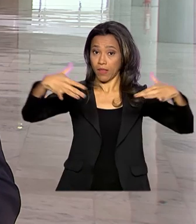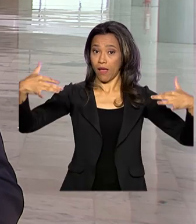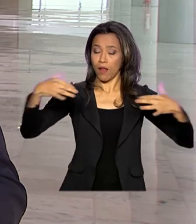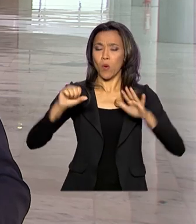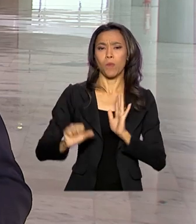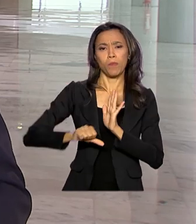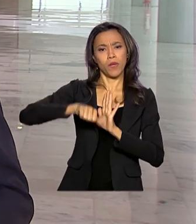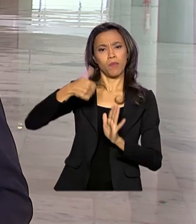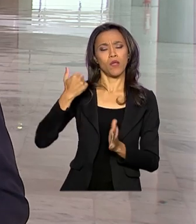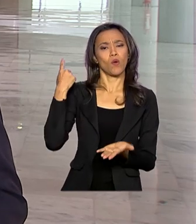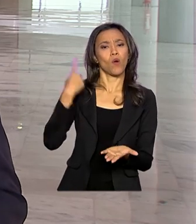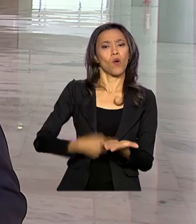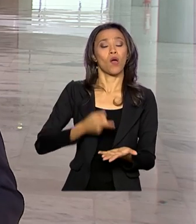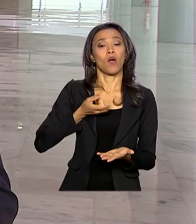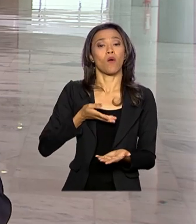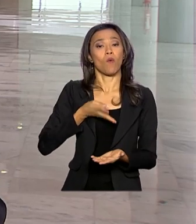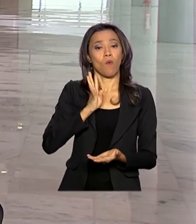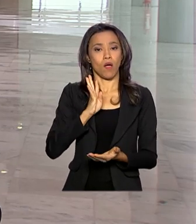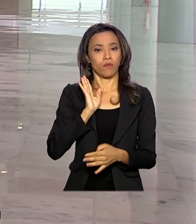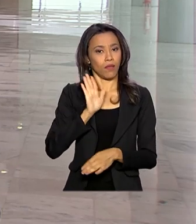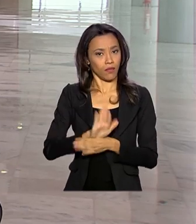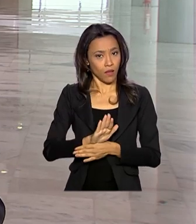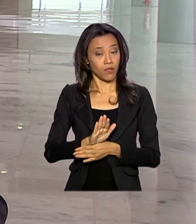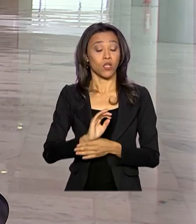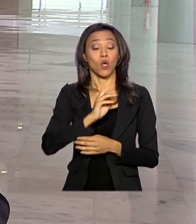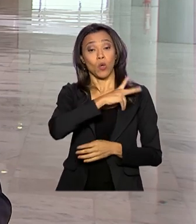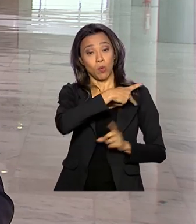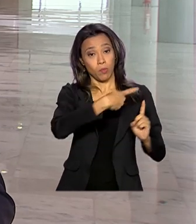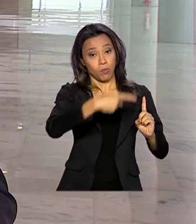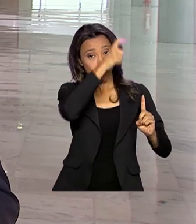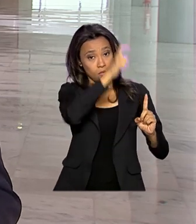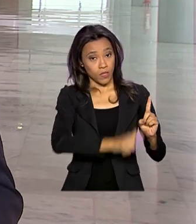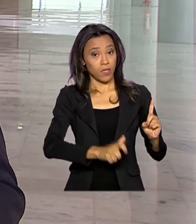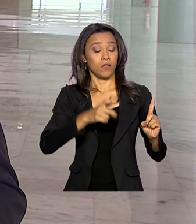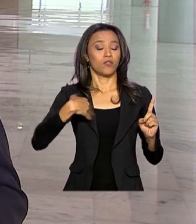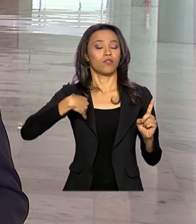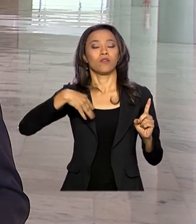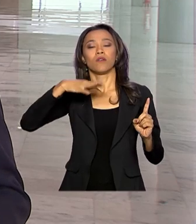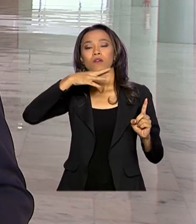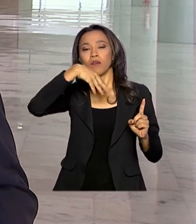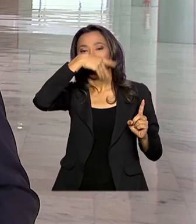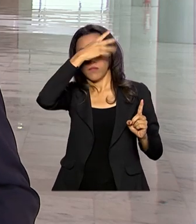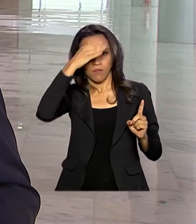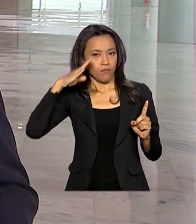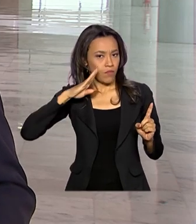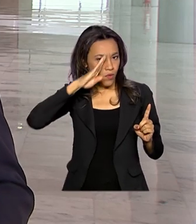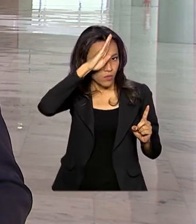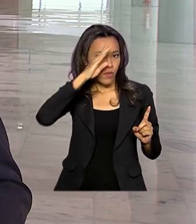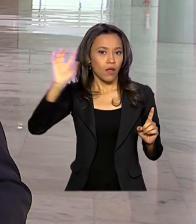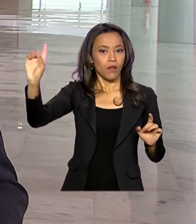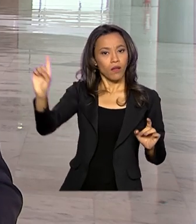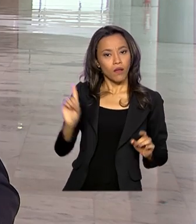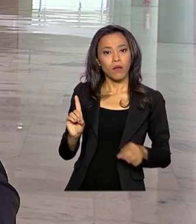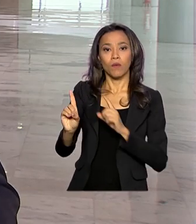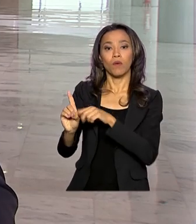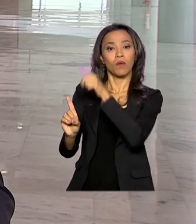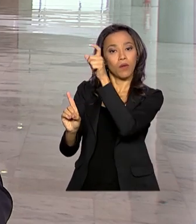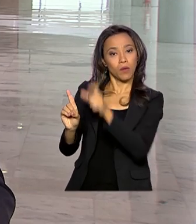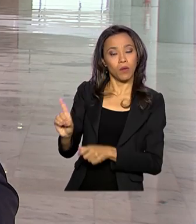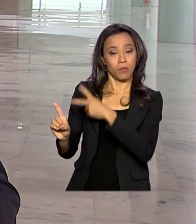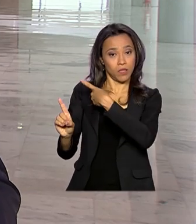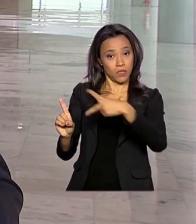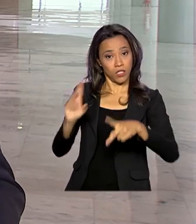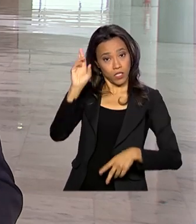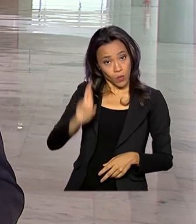marcado para às quatro da tarde. O presidente Jair Bolsonaro vai receber o presidente da Rússia, Vladimir Putin. E aí eles devem discutir